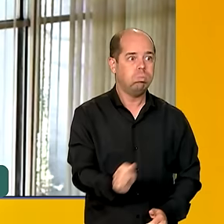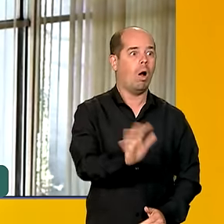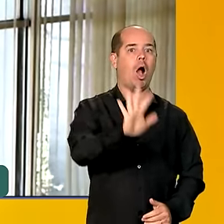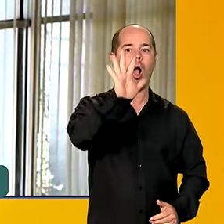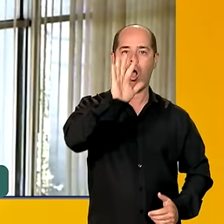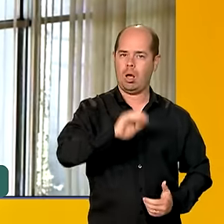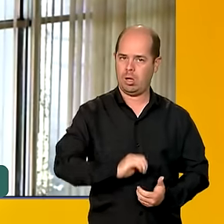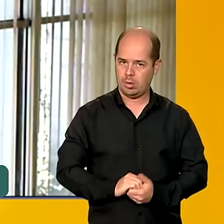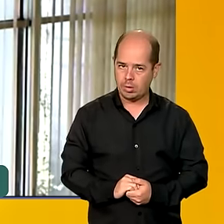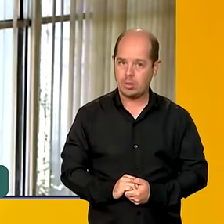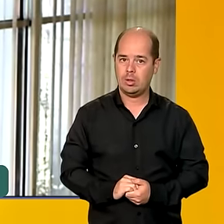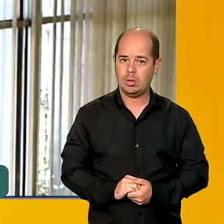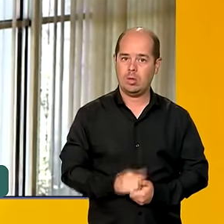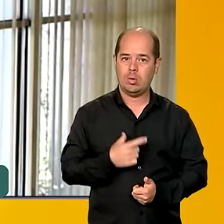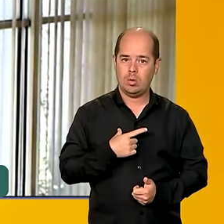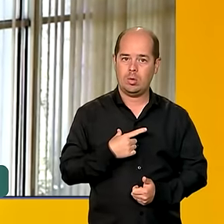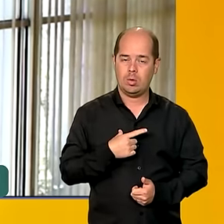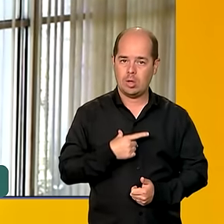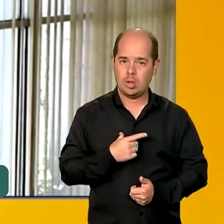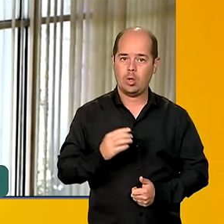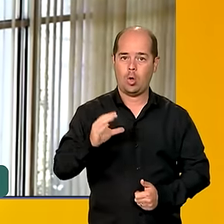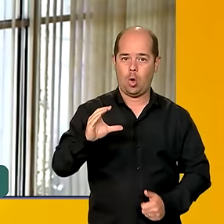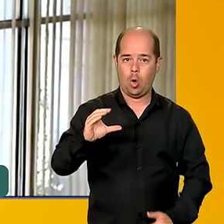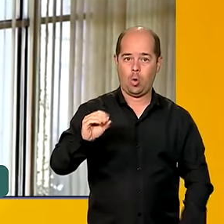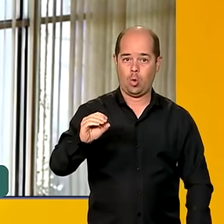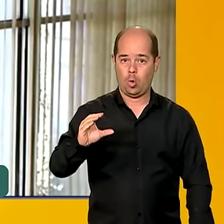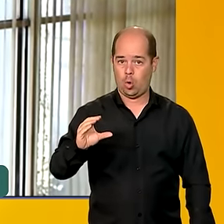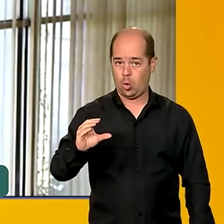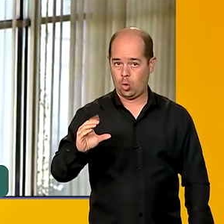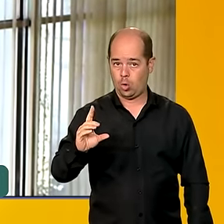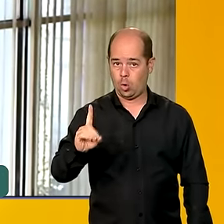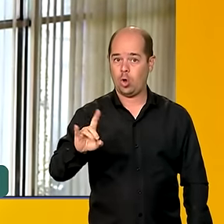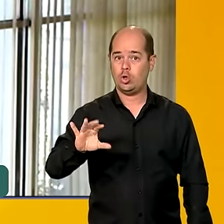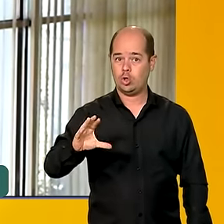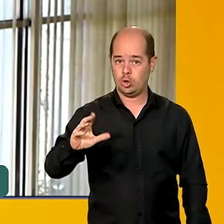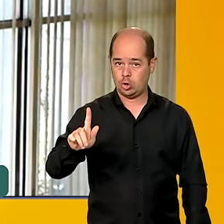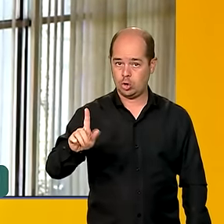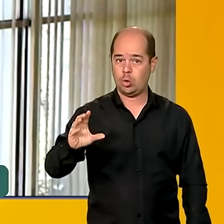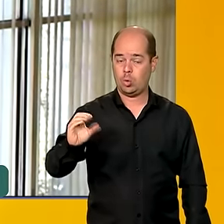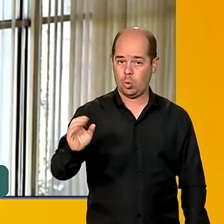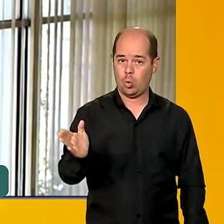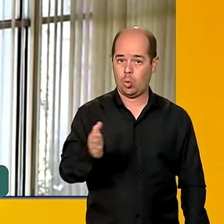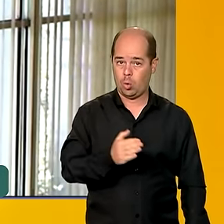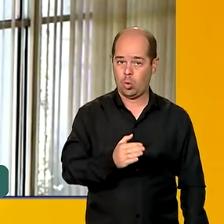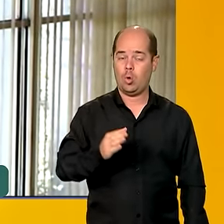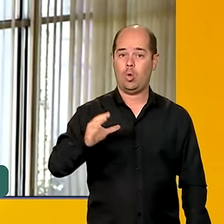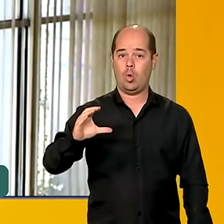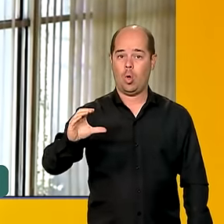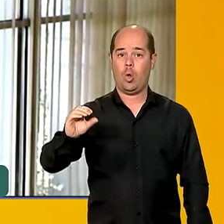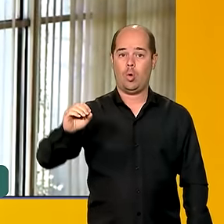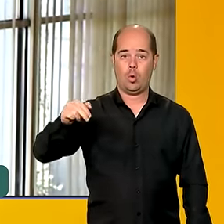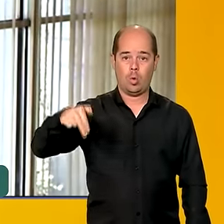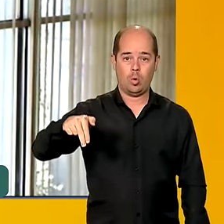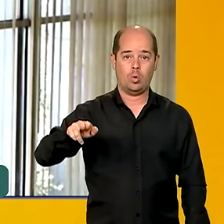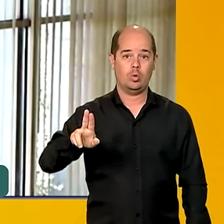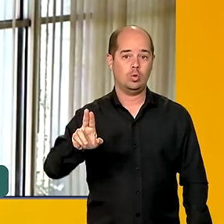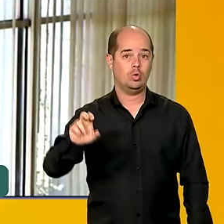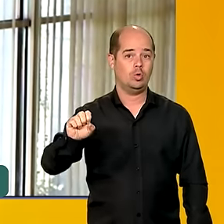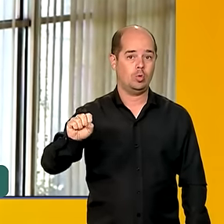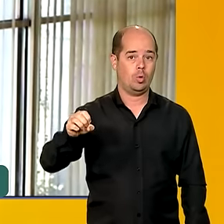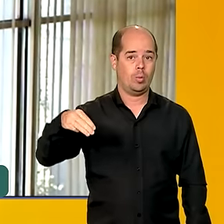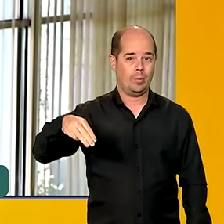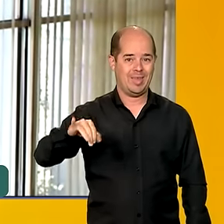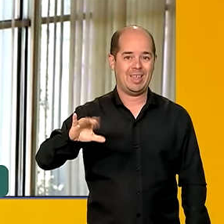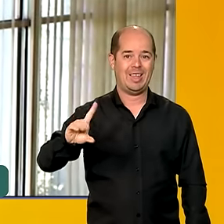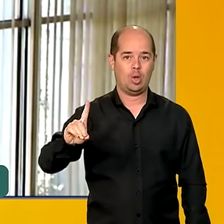vendidos de forma limitada, limites quantitativos. Mas agora nós estamos numa situação que se justifica a